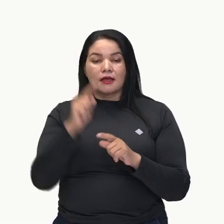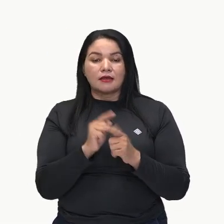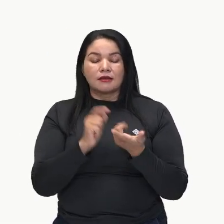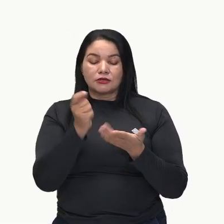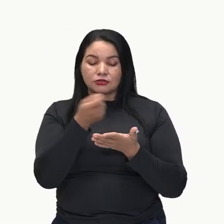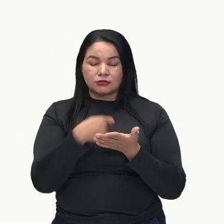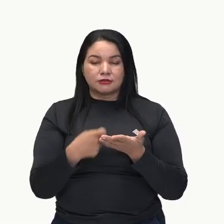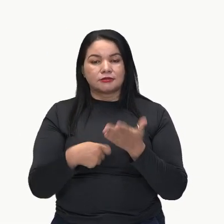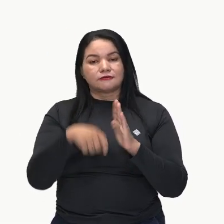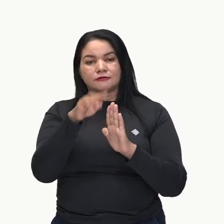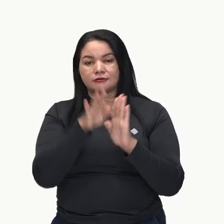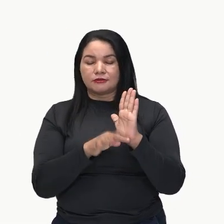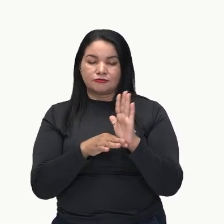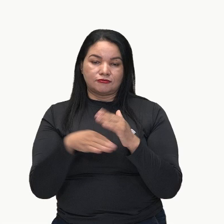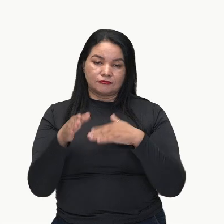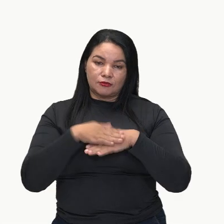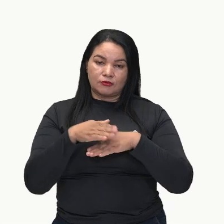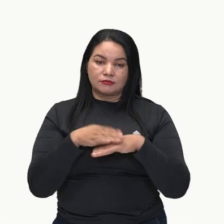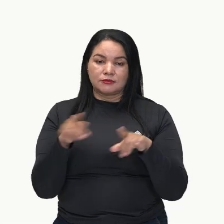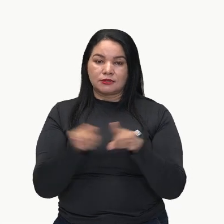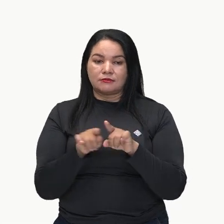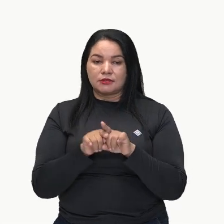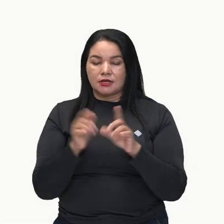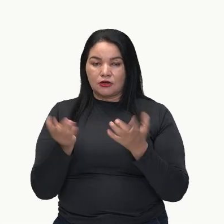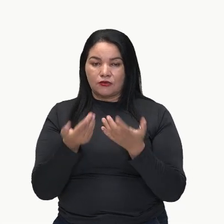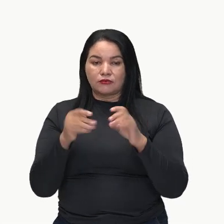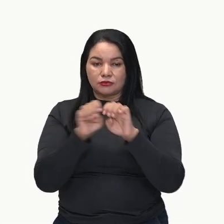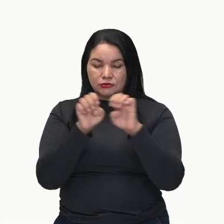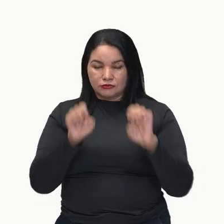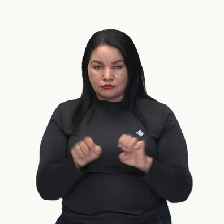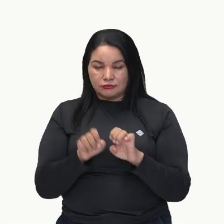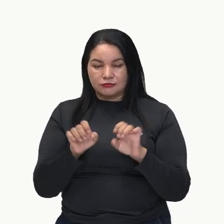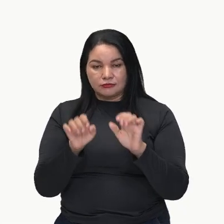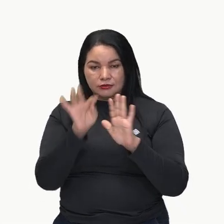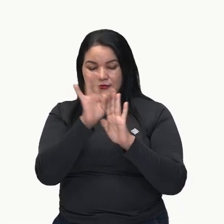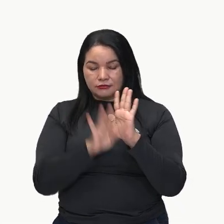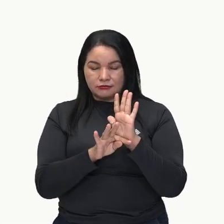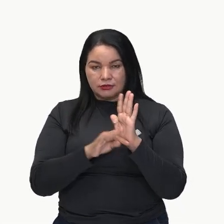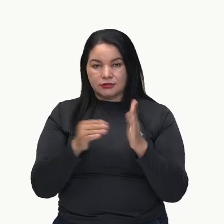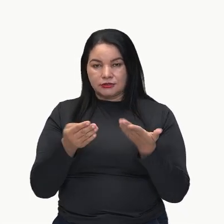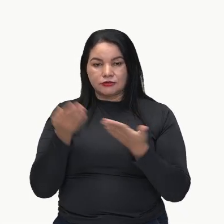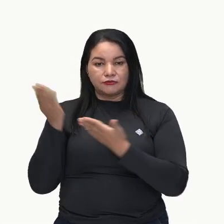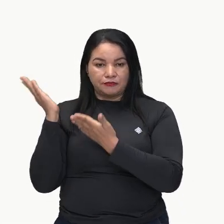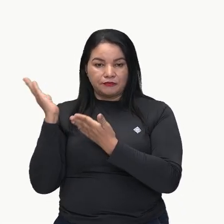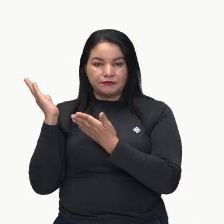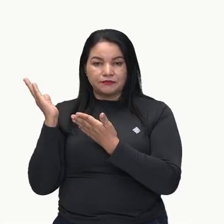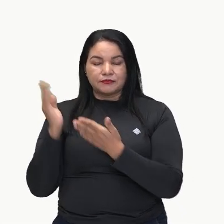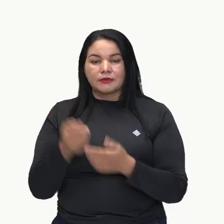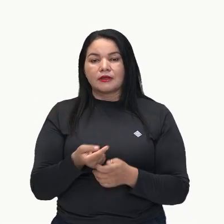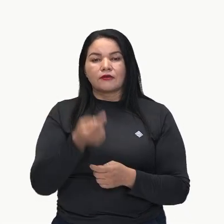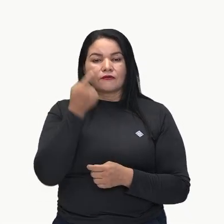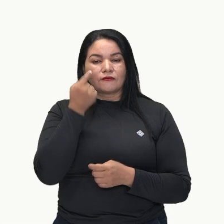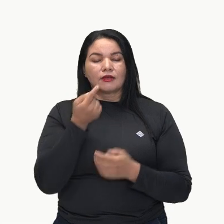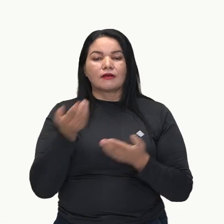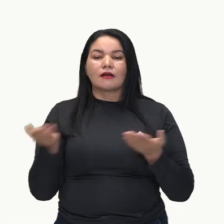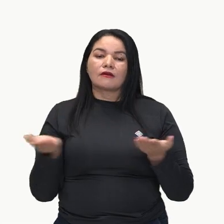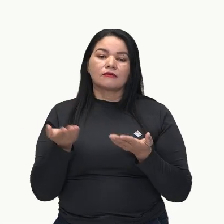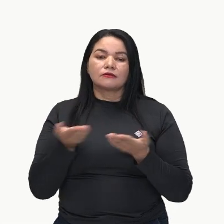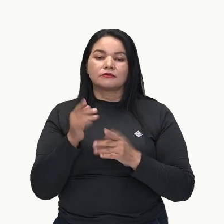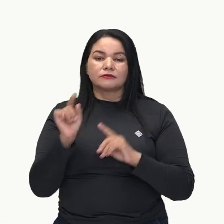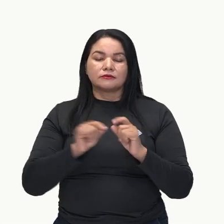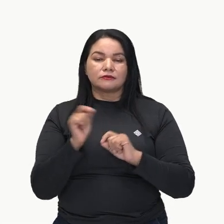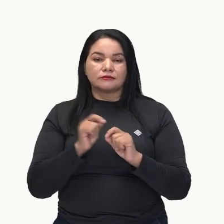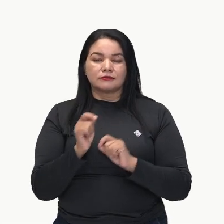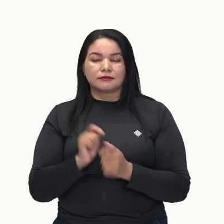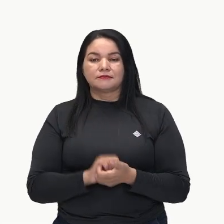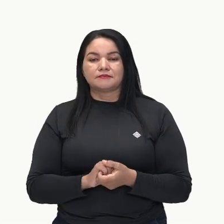Então, temos aí mais uma vez a estrutura do texto, certativa argumentativa, agora vamos destrinchar o texto que nós lemos como exemplo no